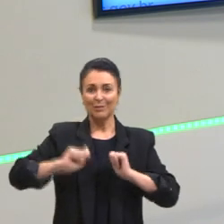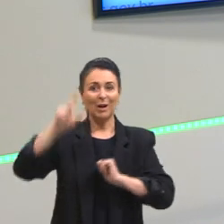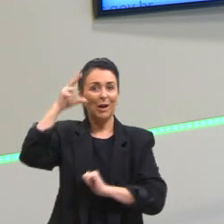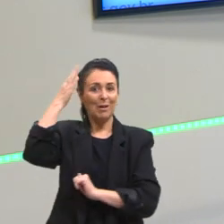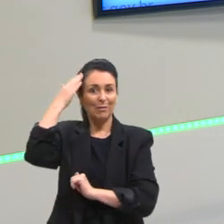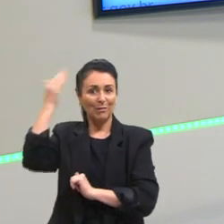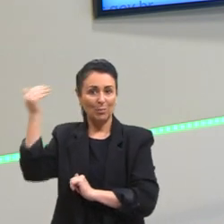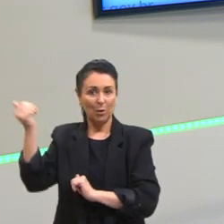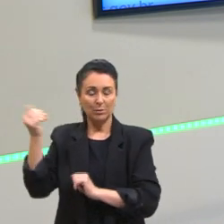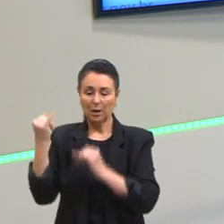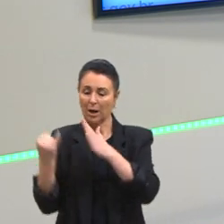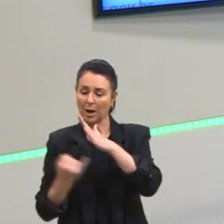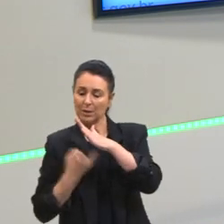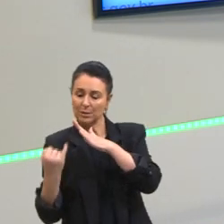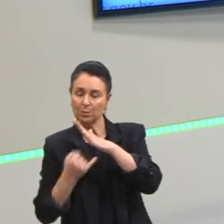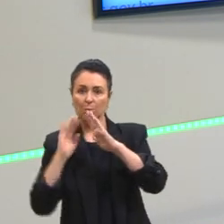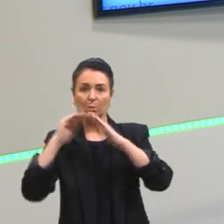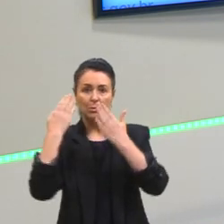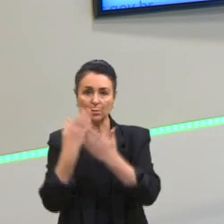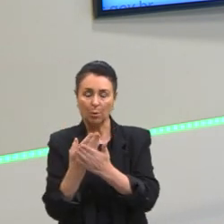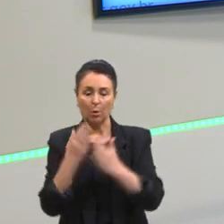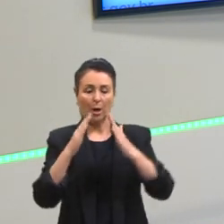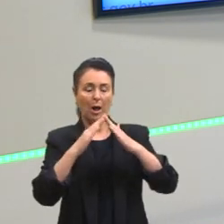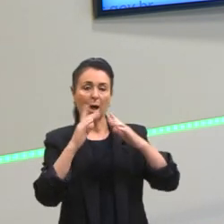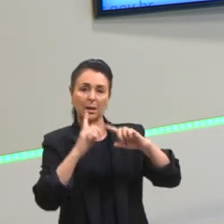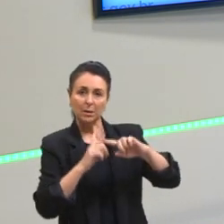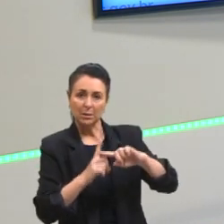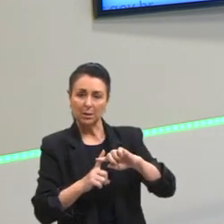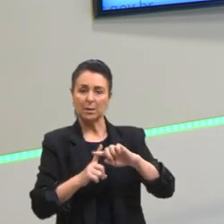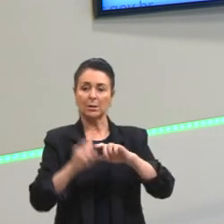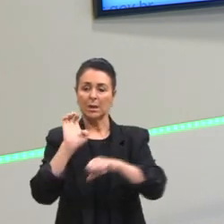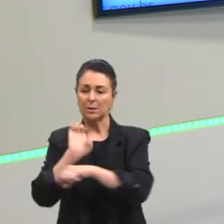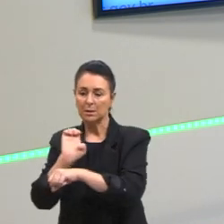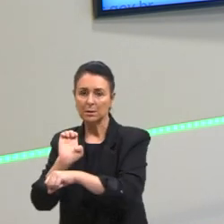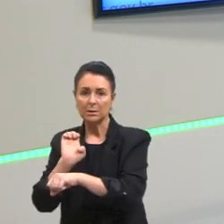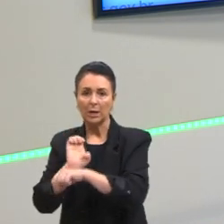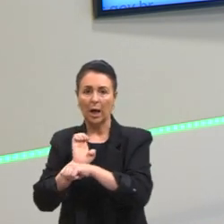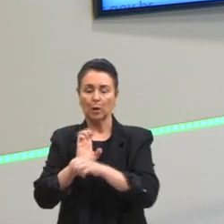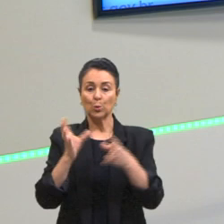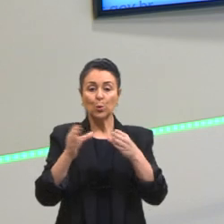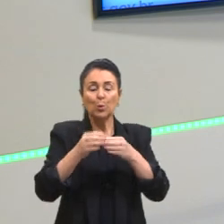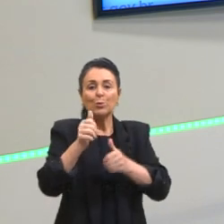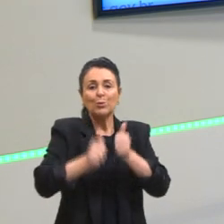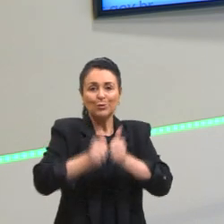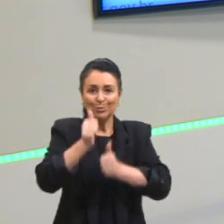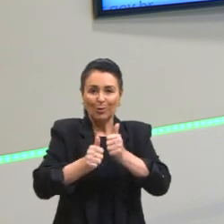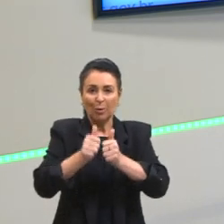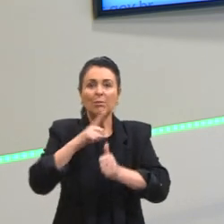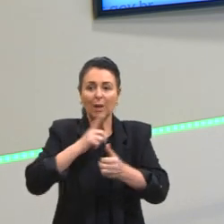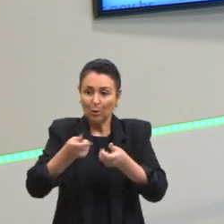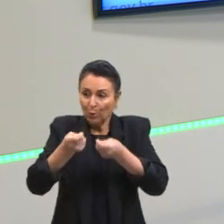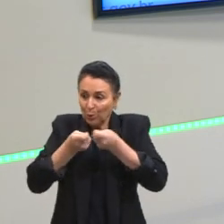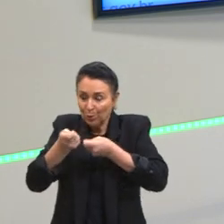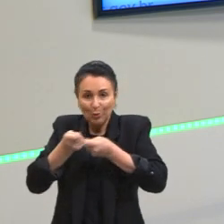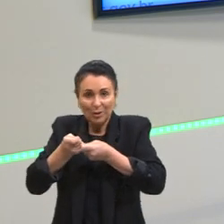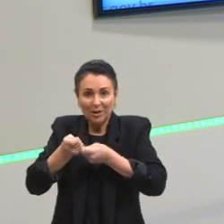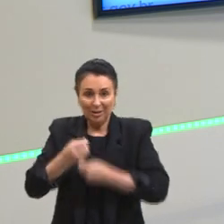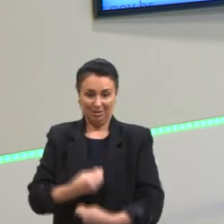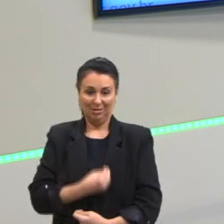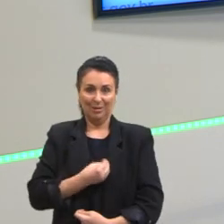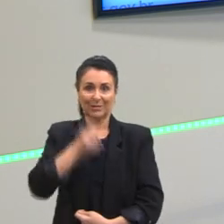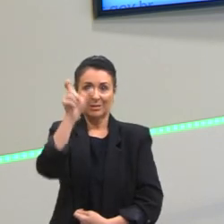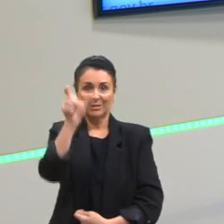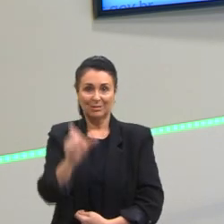essas instituições, escola, igreja, Estado, clube de futebol, esse controle social, ele está a serviço de alguém. São